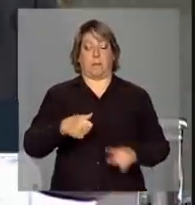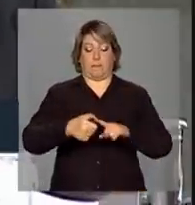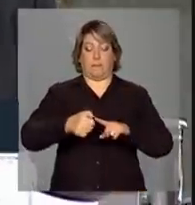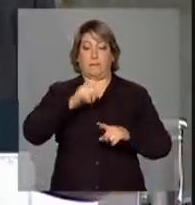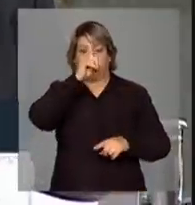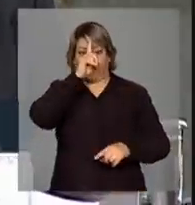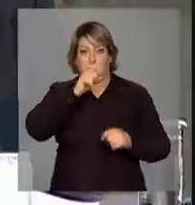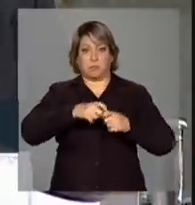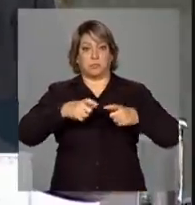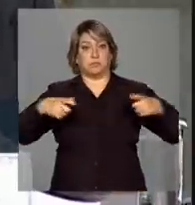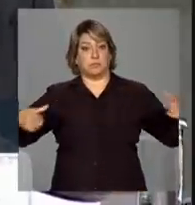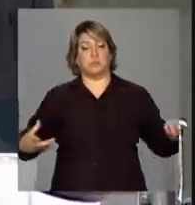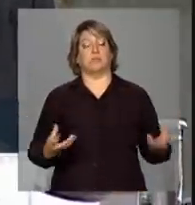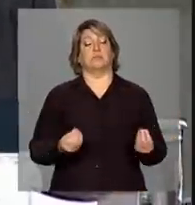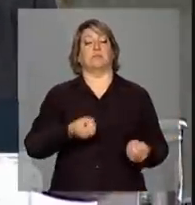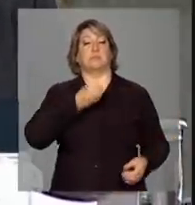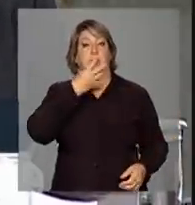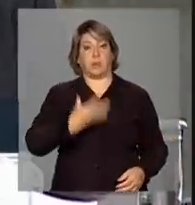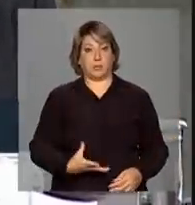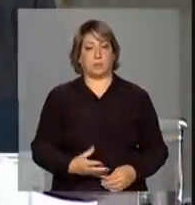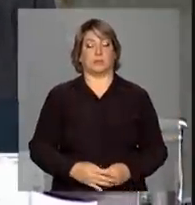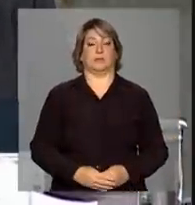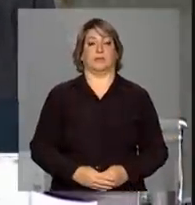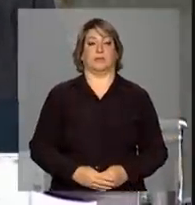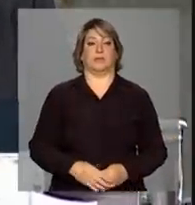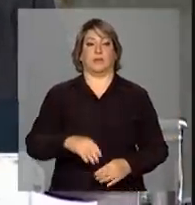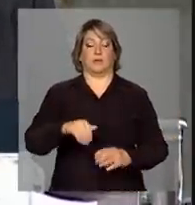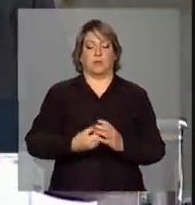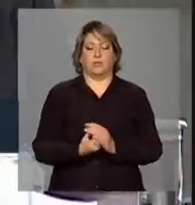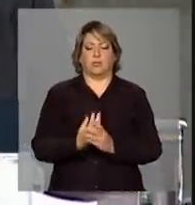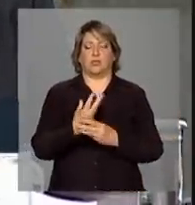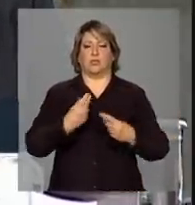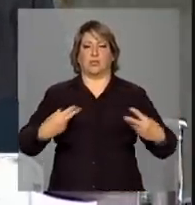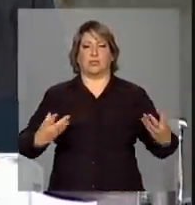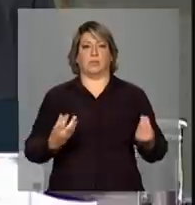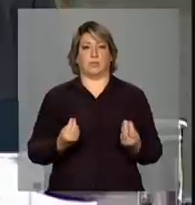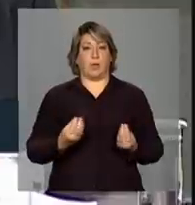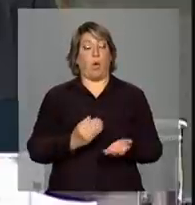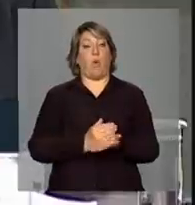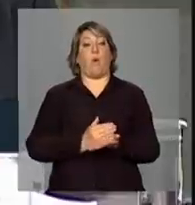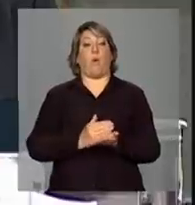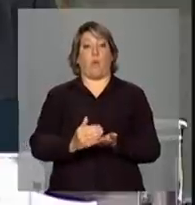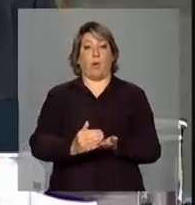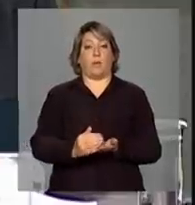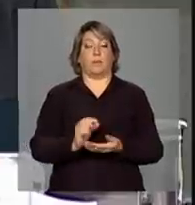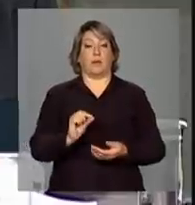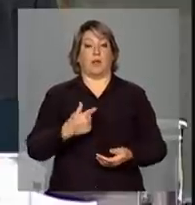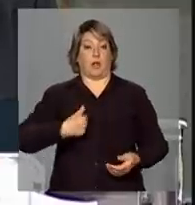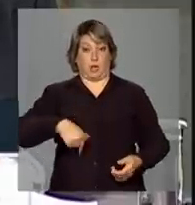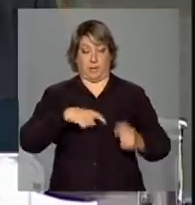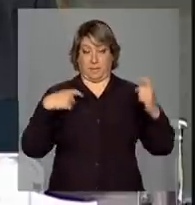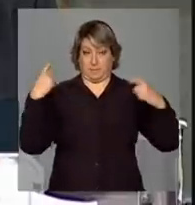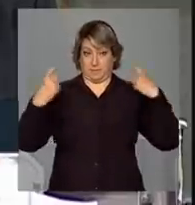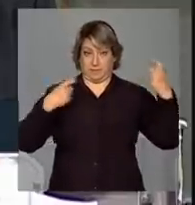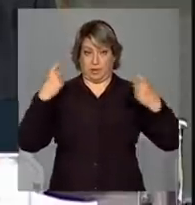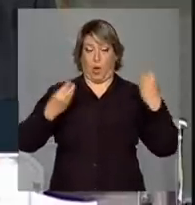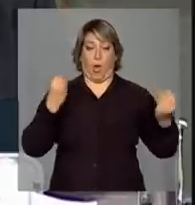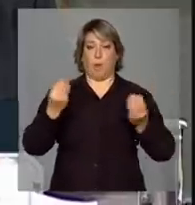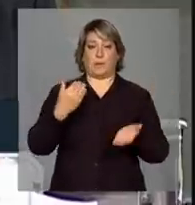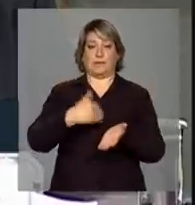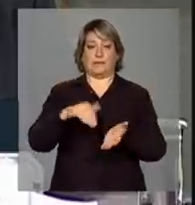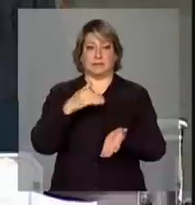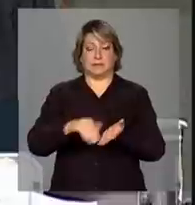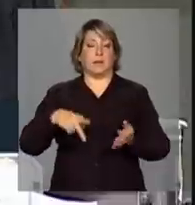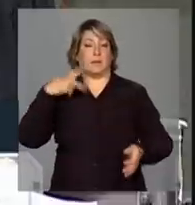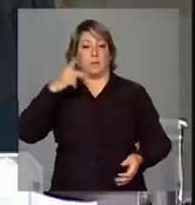um aumento significativo na produção. O que começa a nos preocupar, como Secretaria de Política